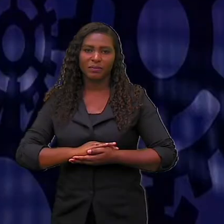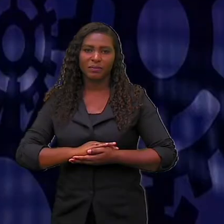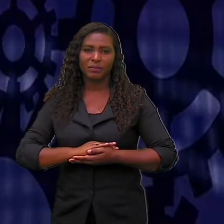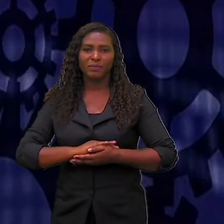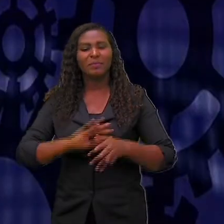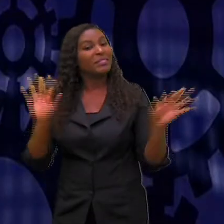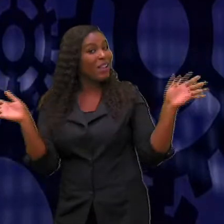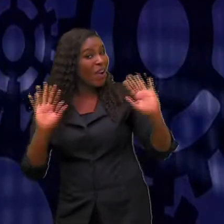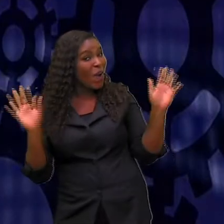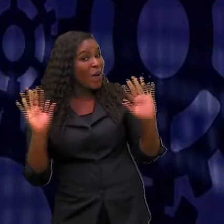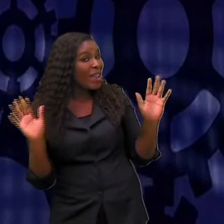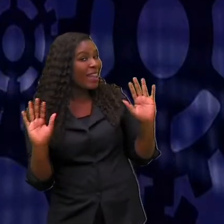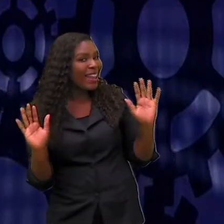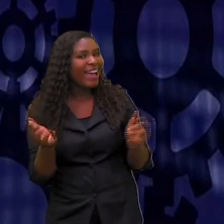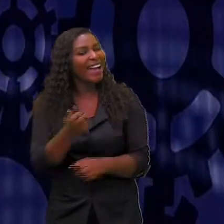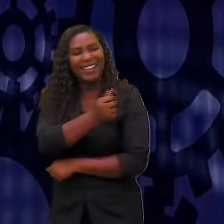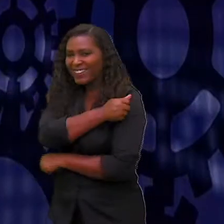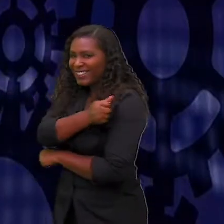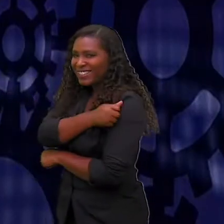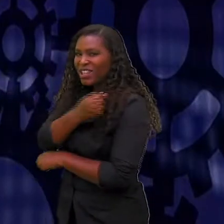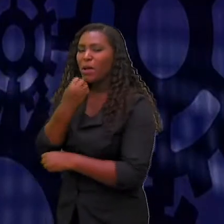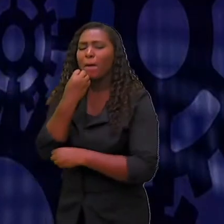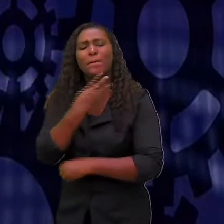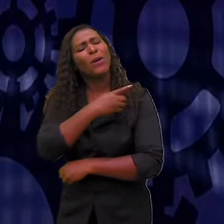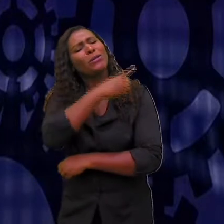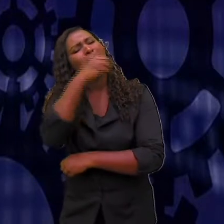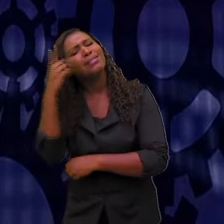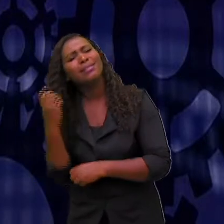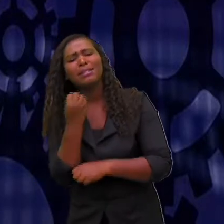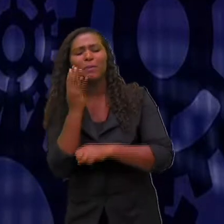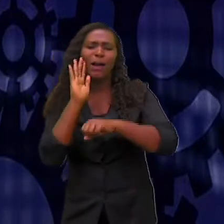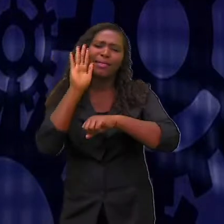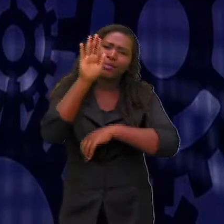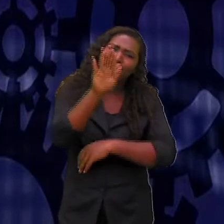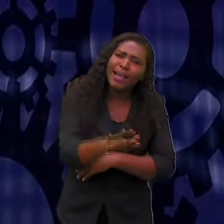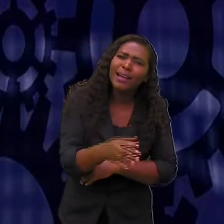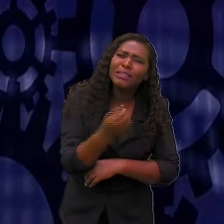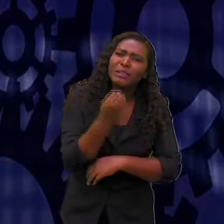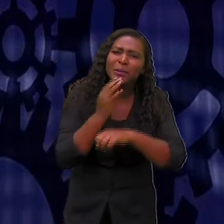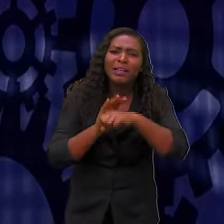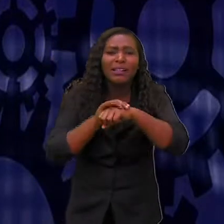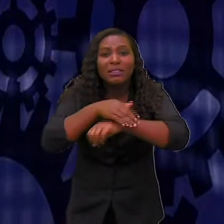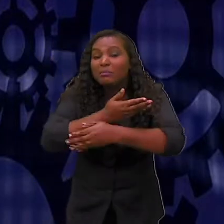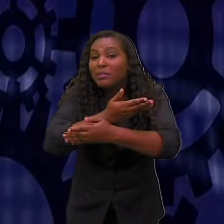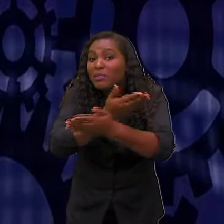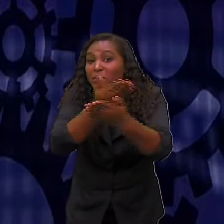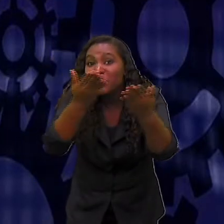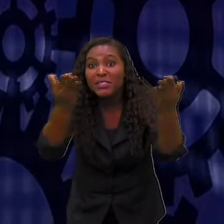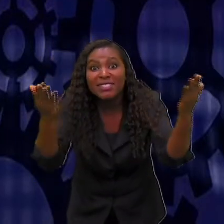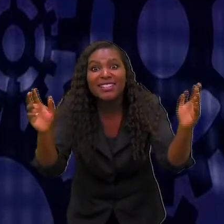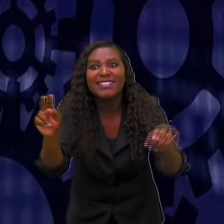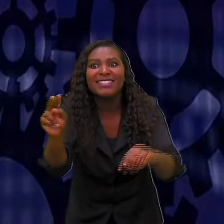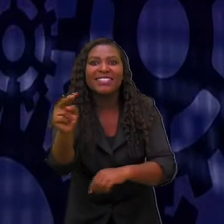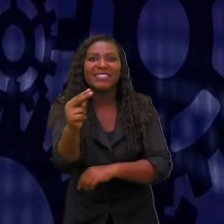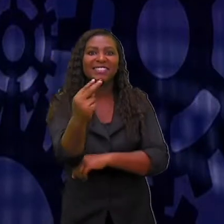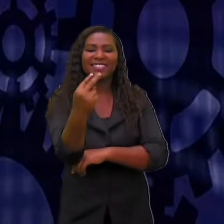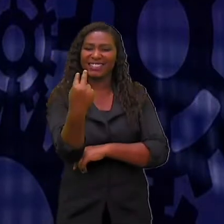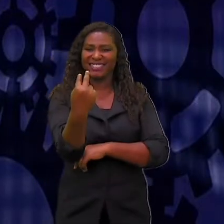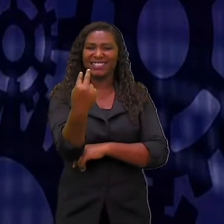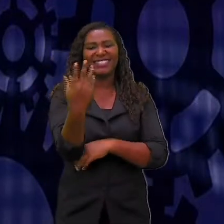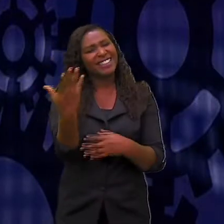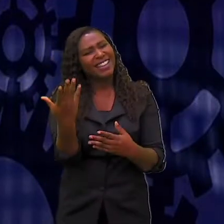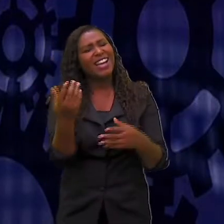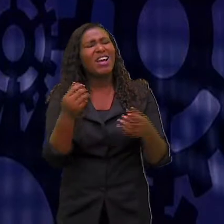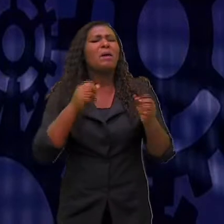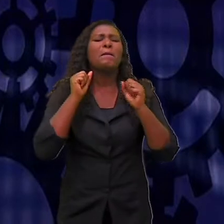Oi pessoal, bom dia, boa tarde, boa noite para todos vocês que estão nos assistindo, seja